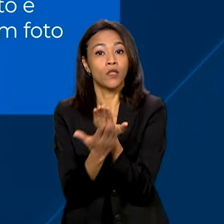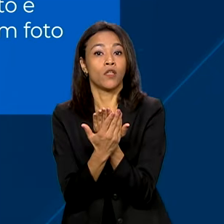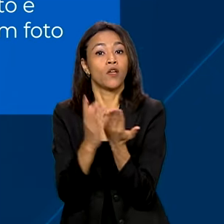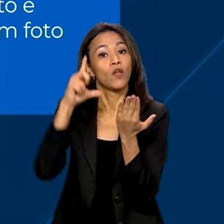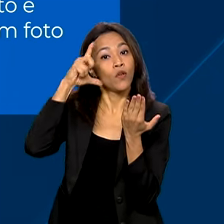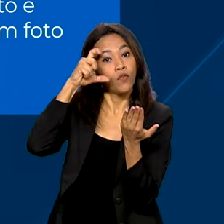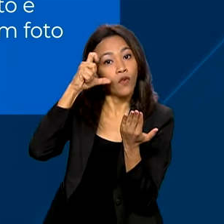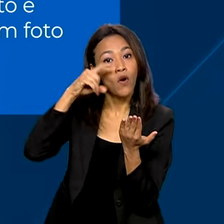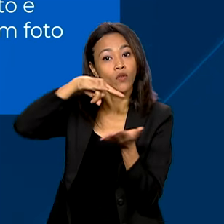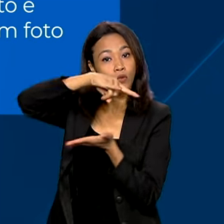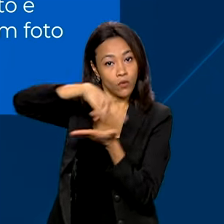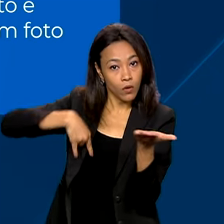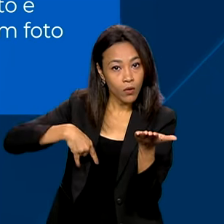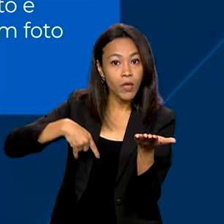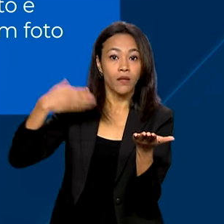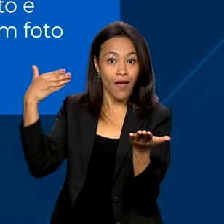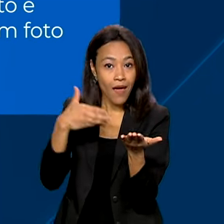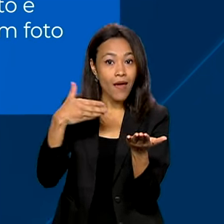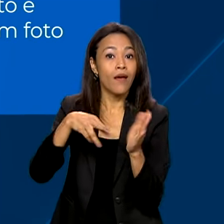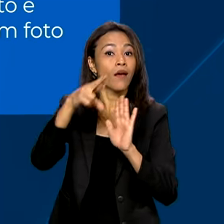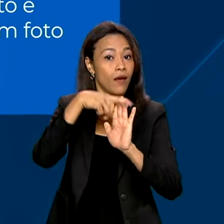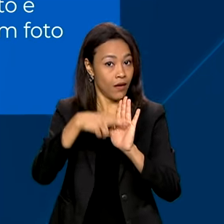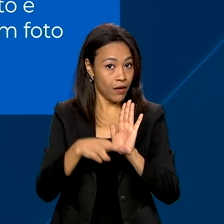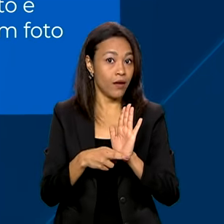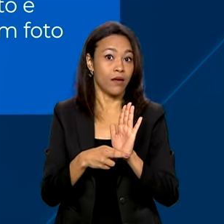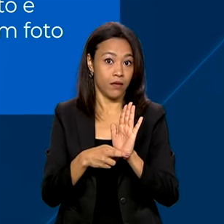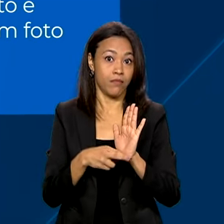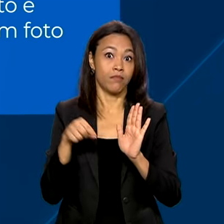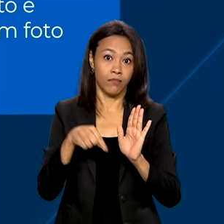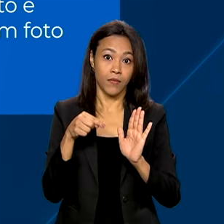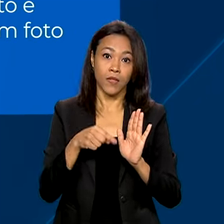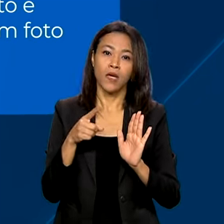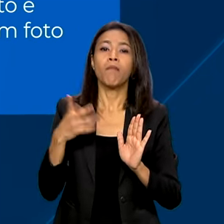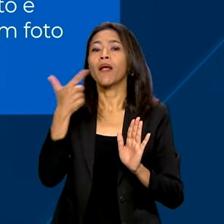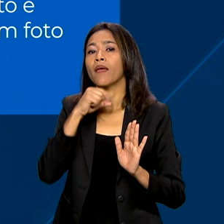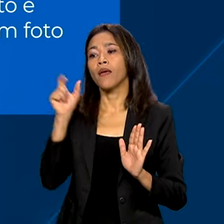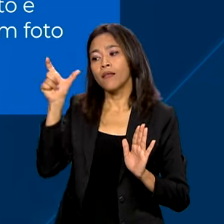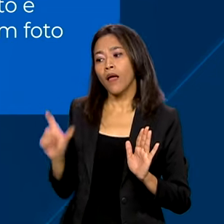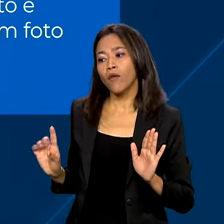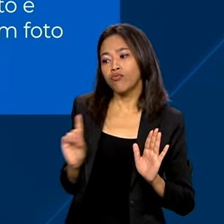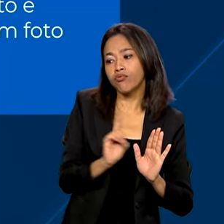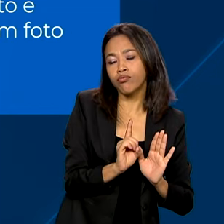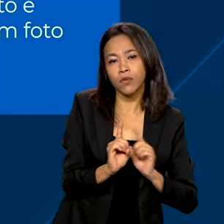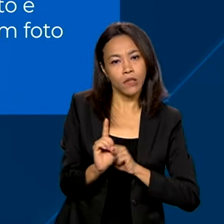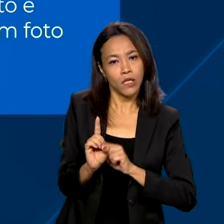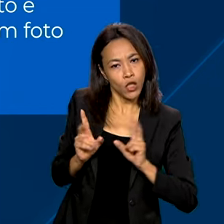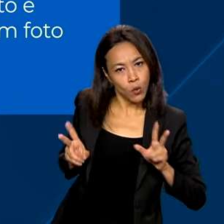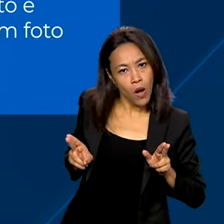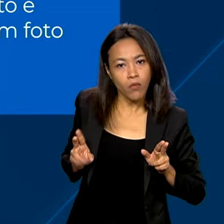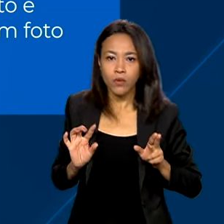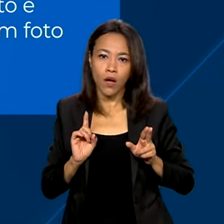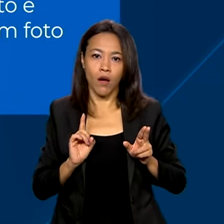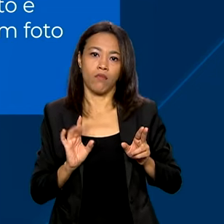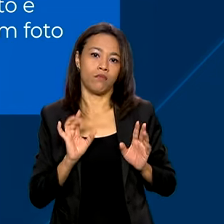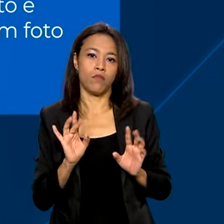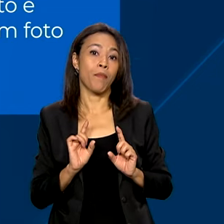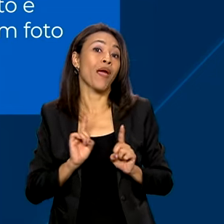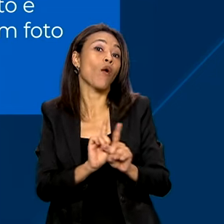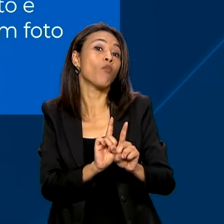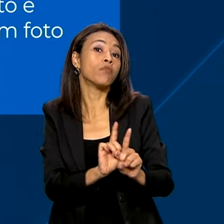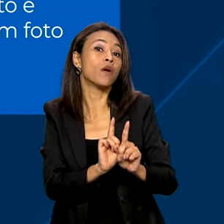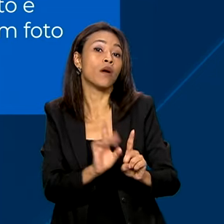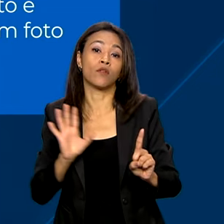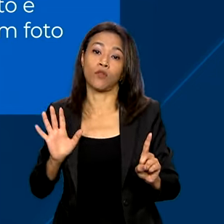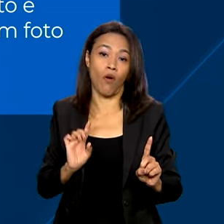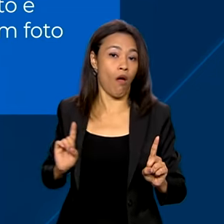foto. Essa mesma regra não valerá para os acompanhantes. O antigo sistema era administrado pelo